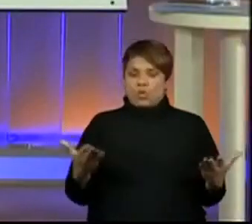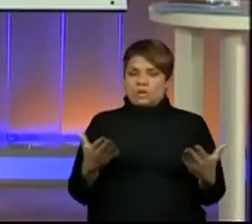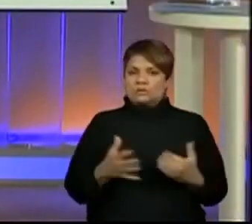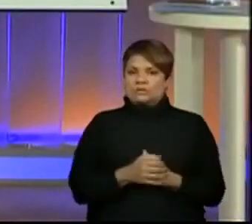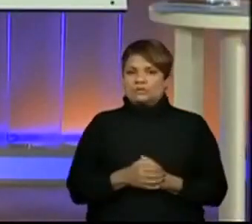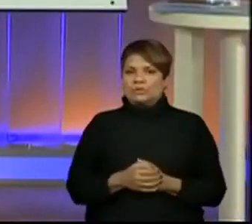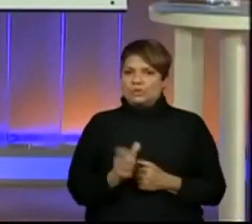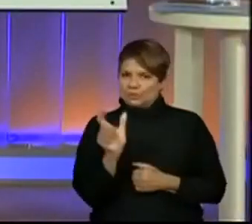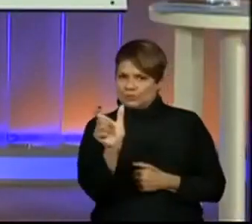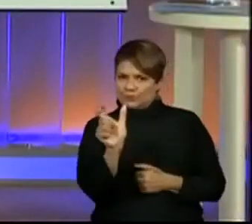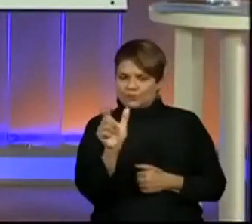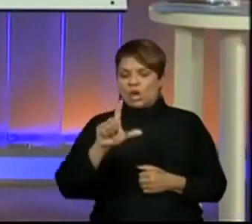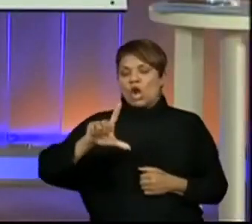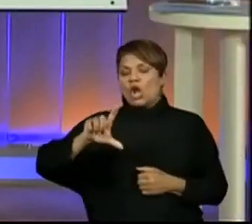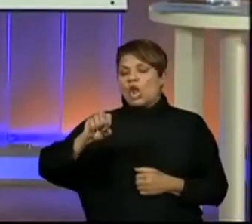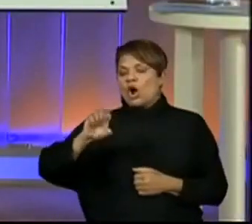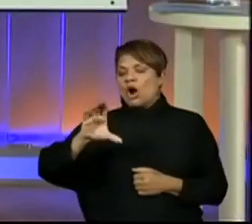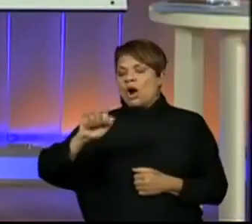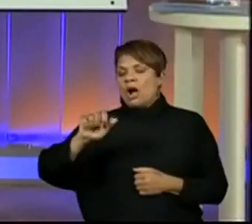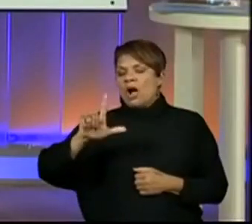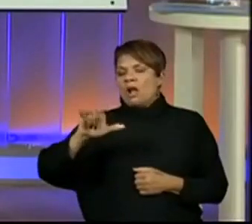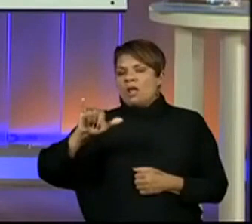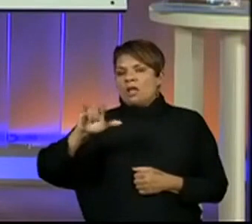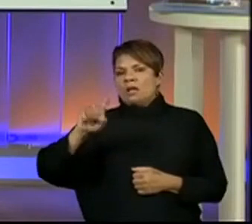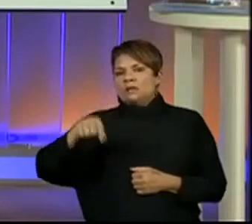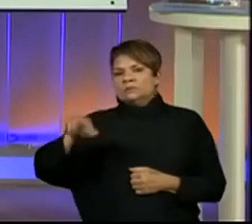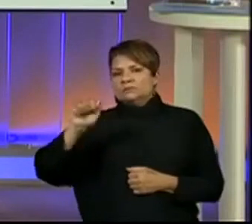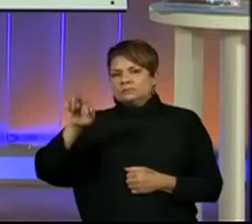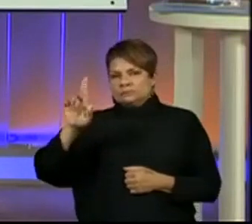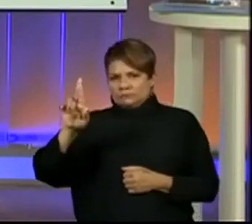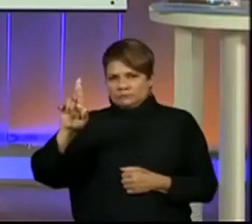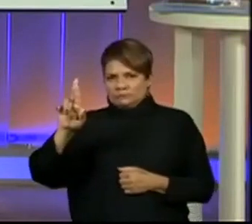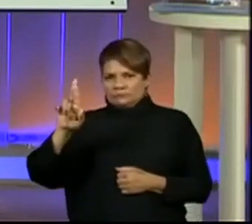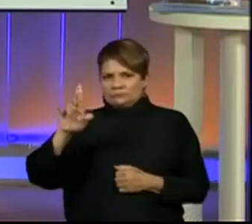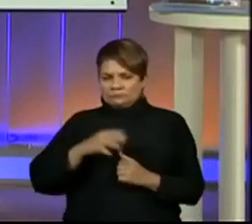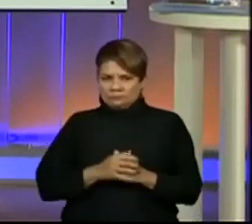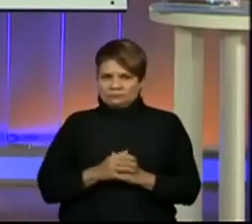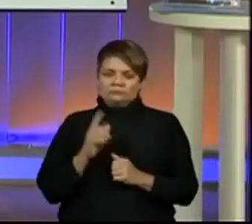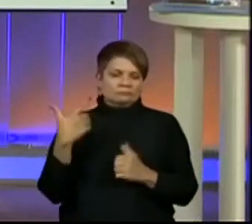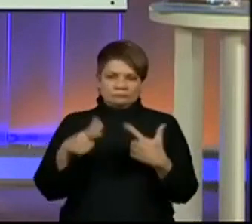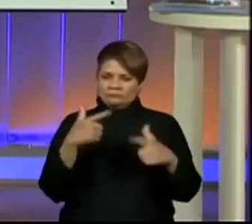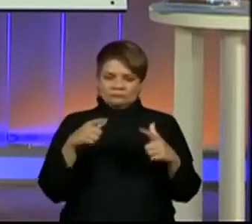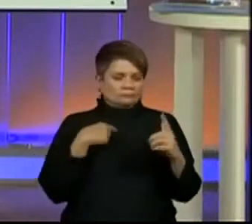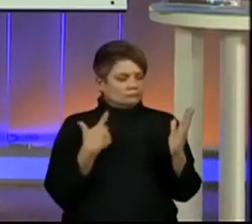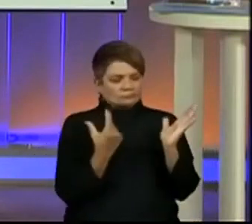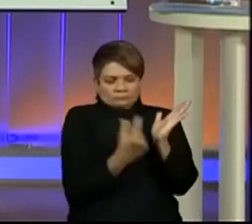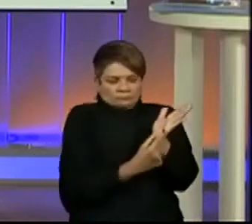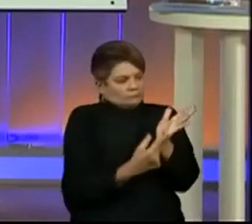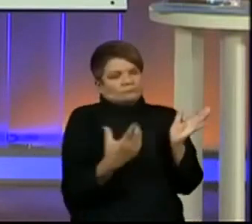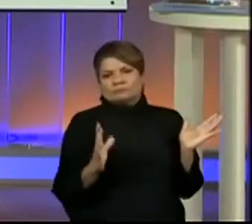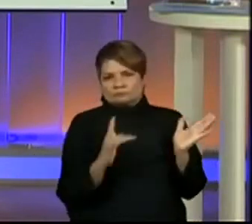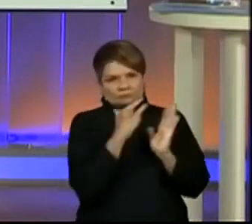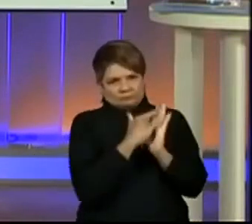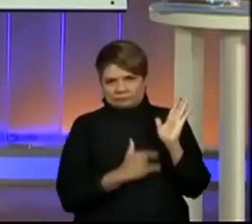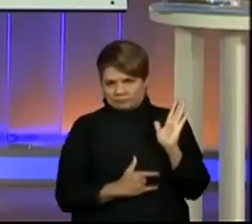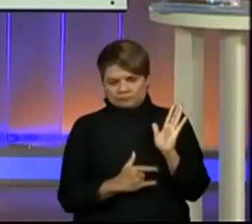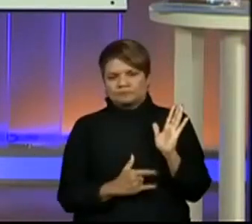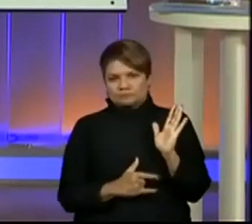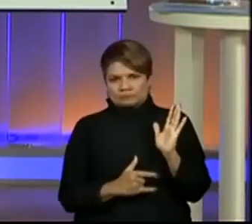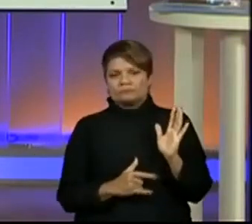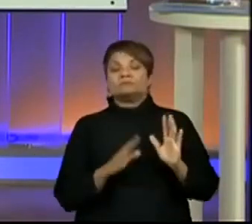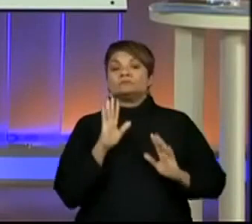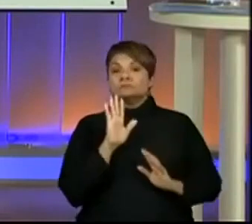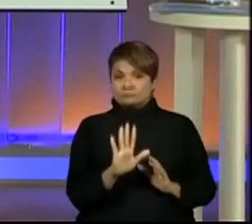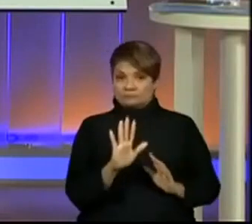a palavra localizado, ela não está no texto como localizado. Mas, entre